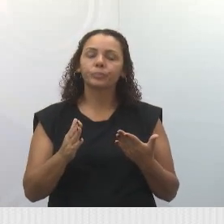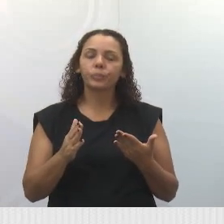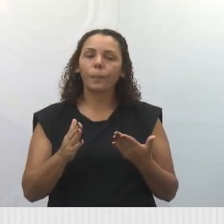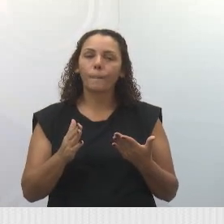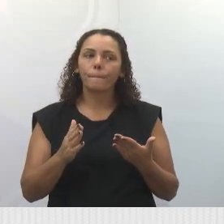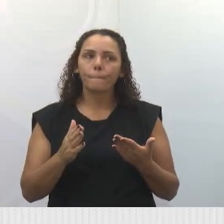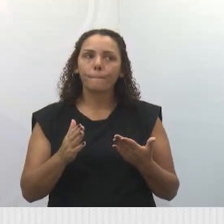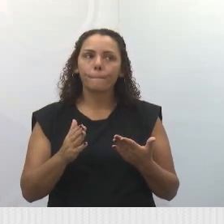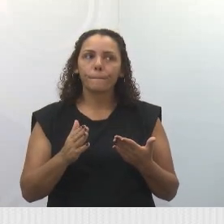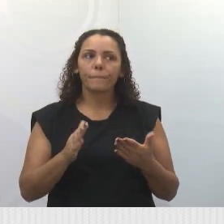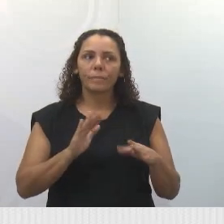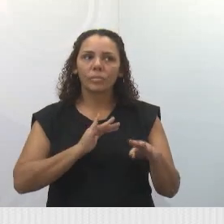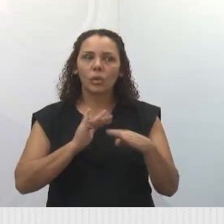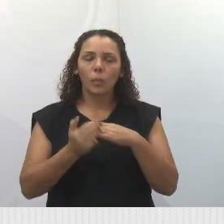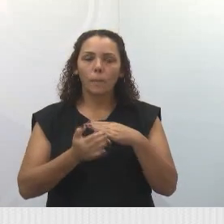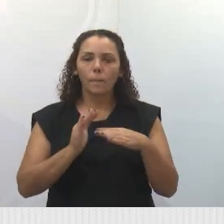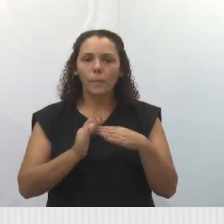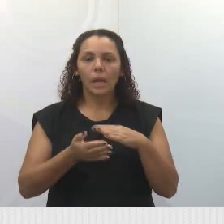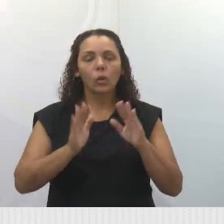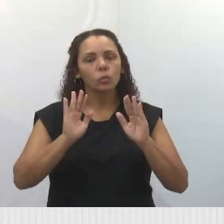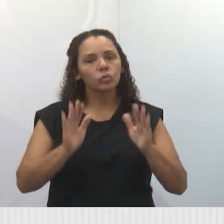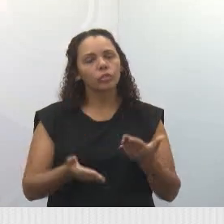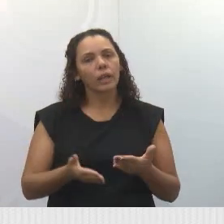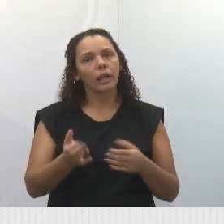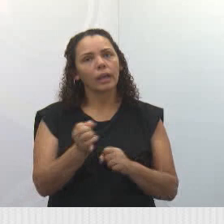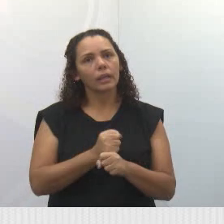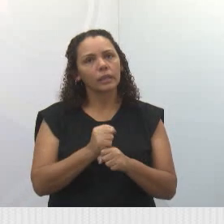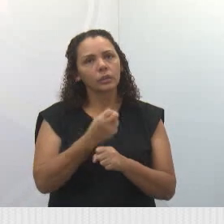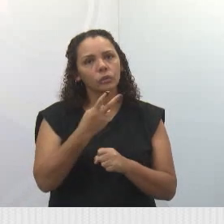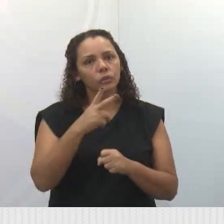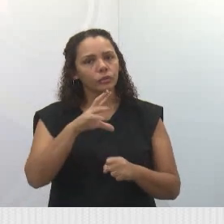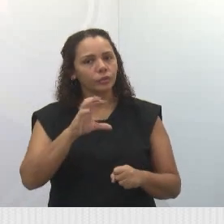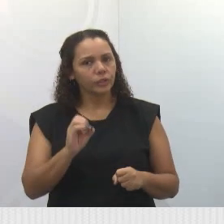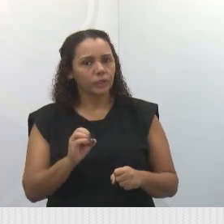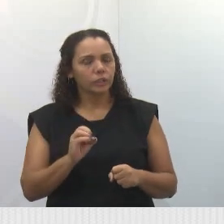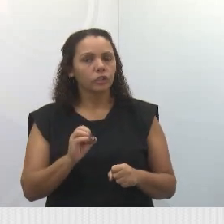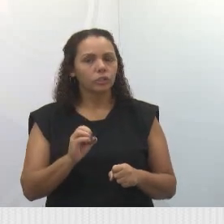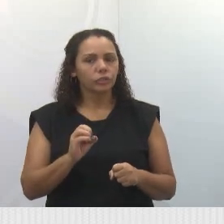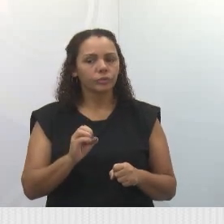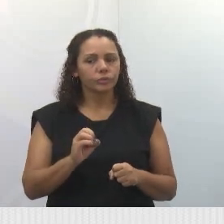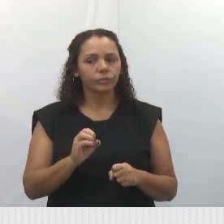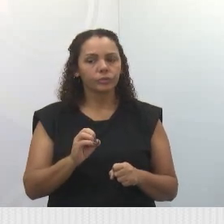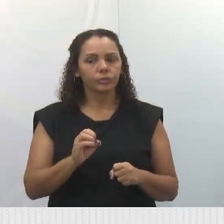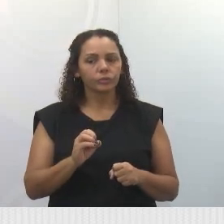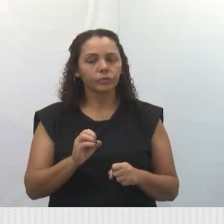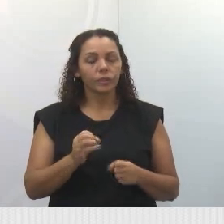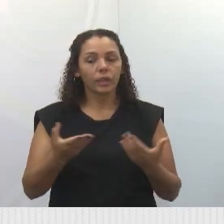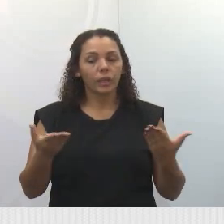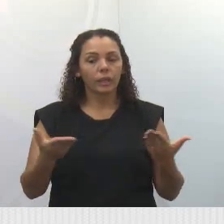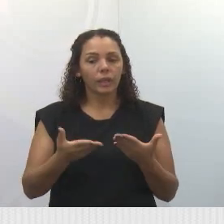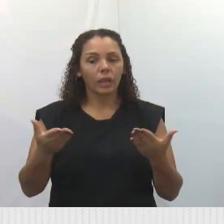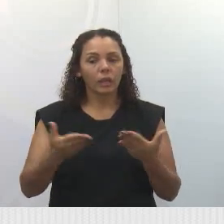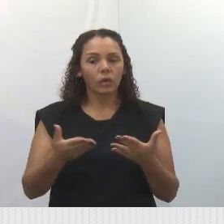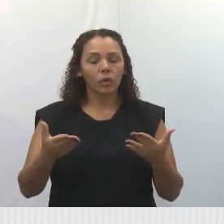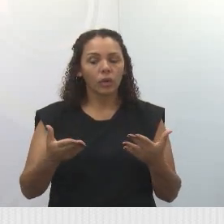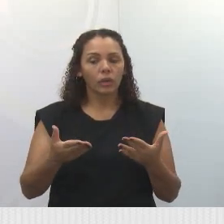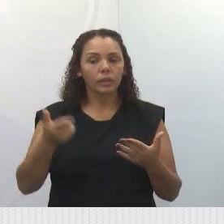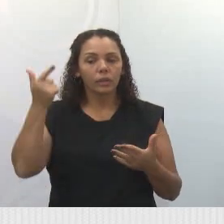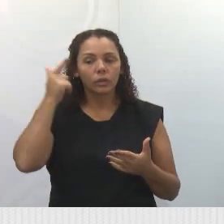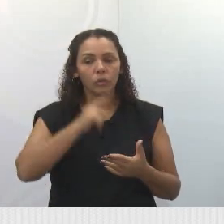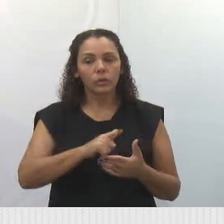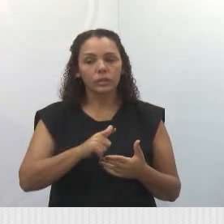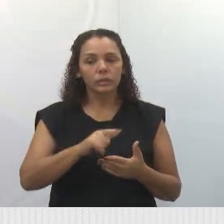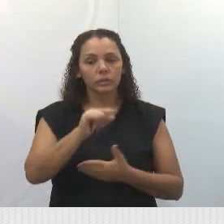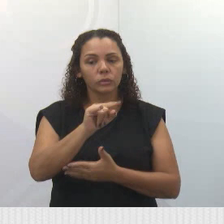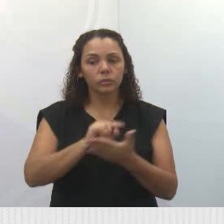Aliás, o bairro, depois de 20 anos, está realmente, até que enfim, concluída a regularização fundiária do Vila